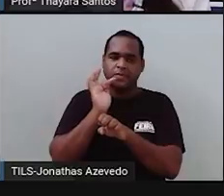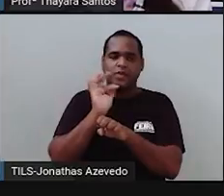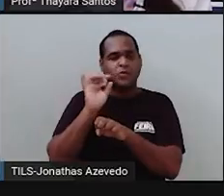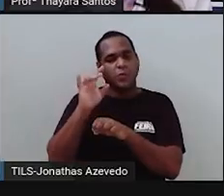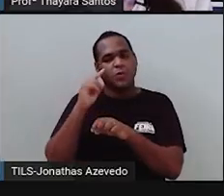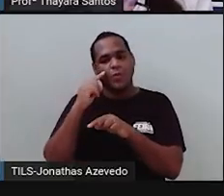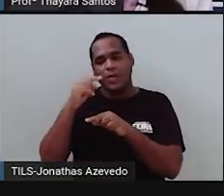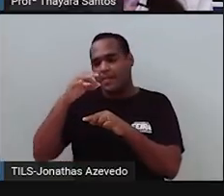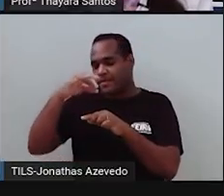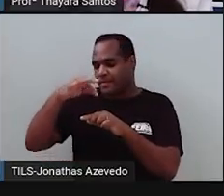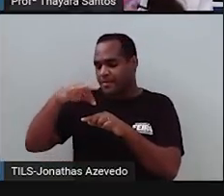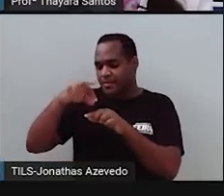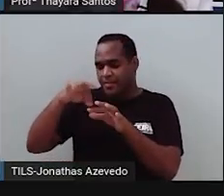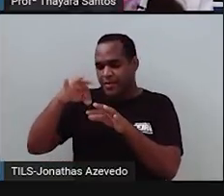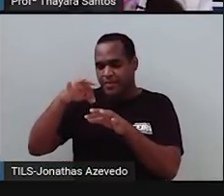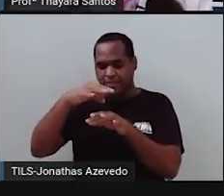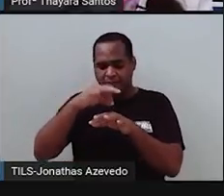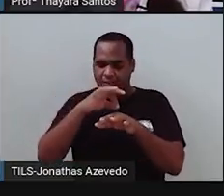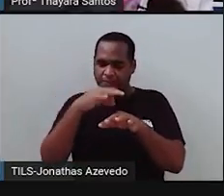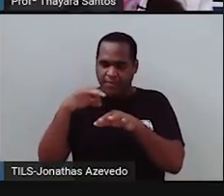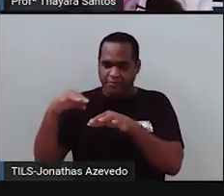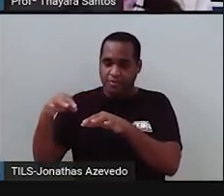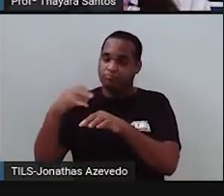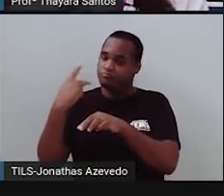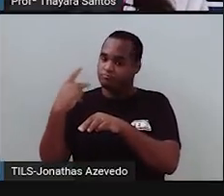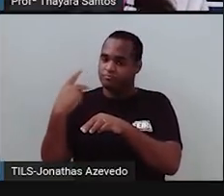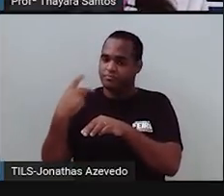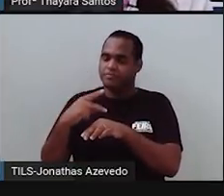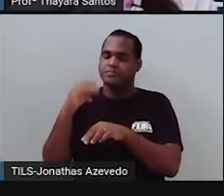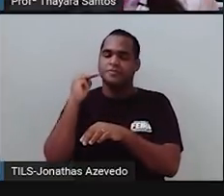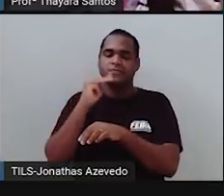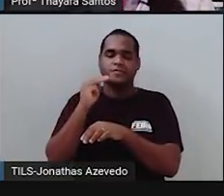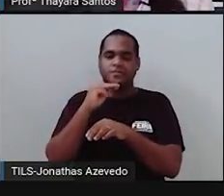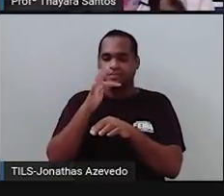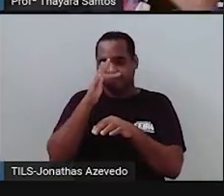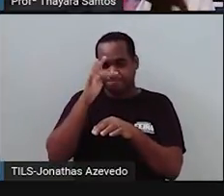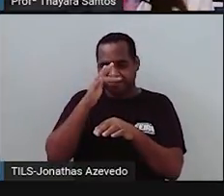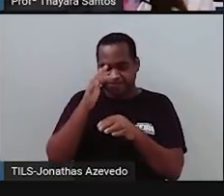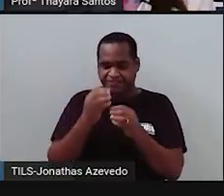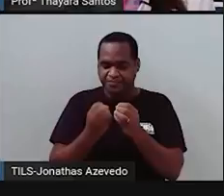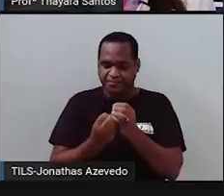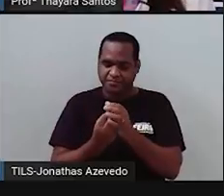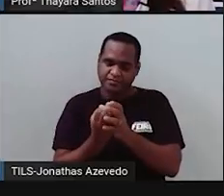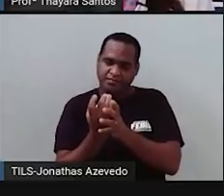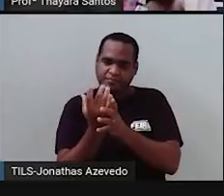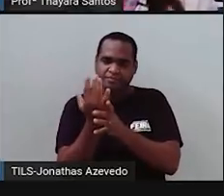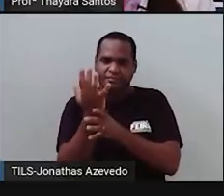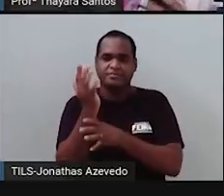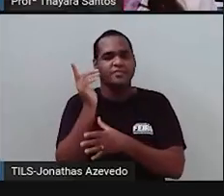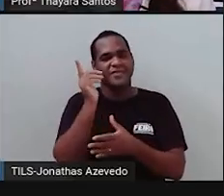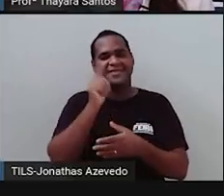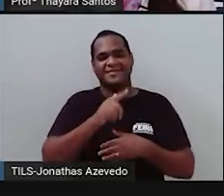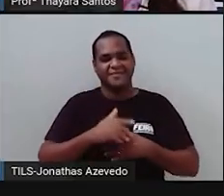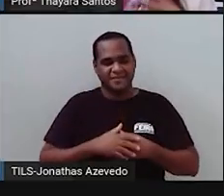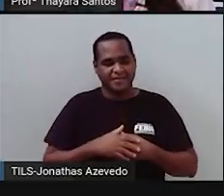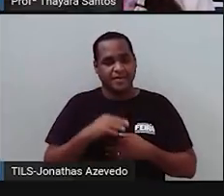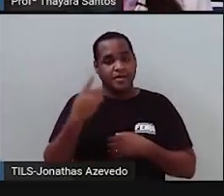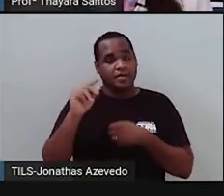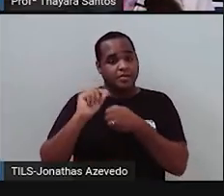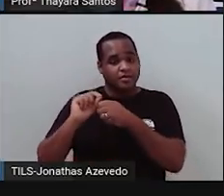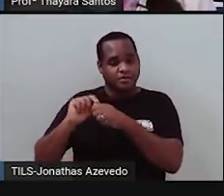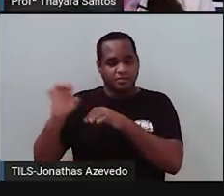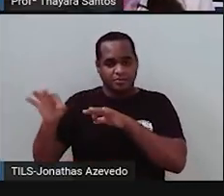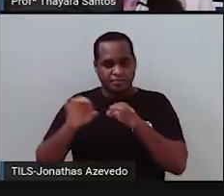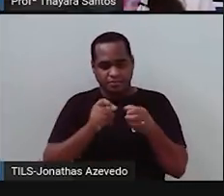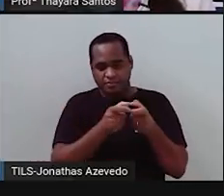o grão de pólen com a célula reprodutiva masculina para essa flor e, assim, ele fecundou ela. Era isso que ele fazia com